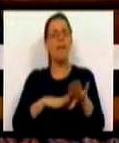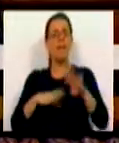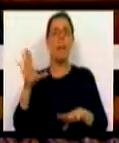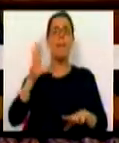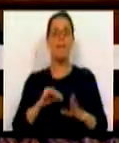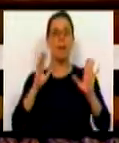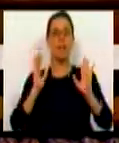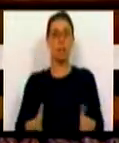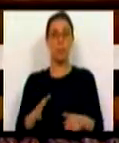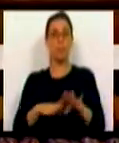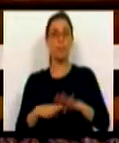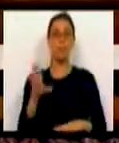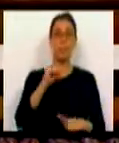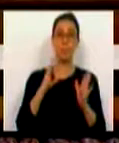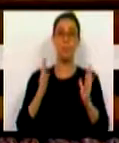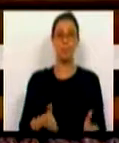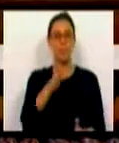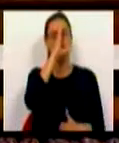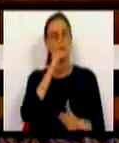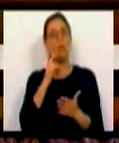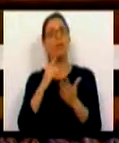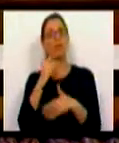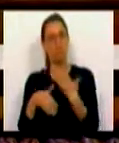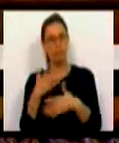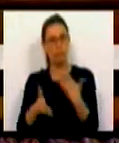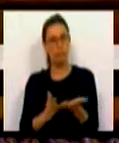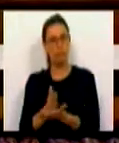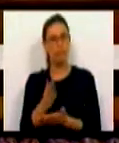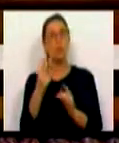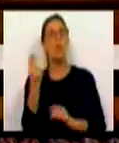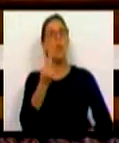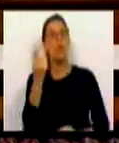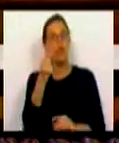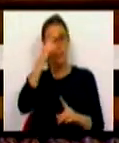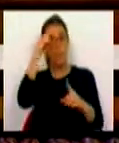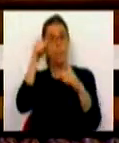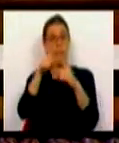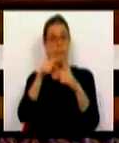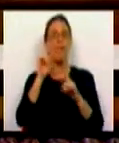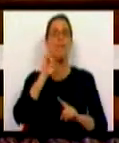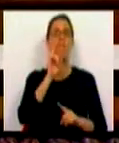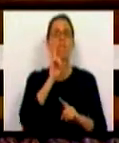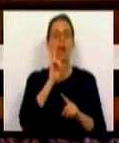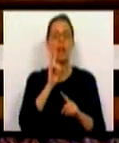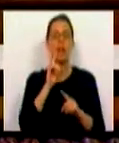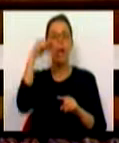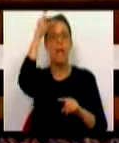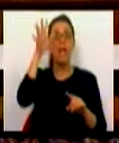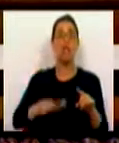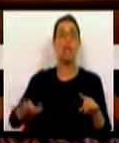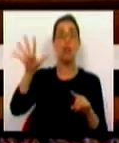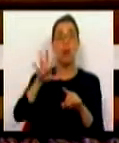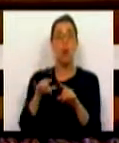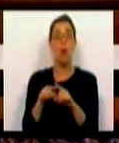mais longe. E porque é preciso ir mais longe, o Governo avançou com a unidade de missão para a valorização do interior,